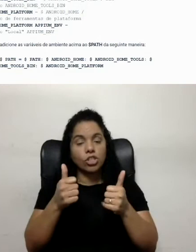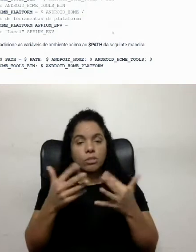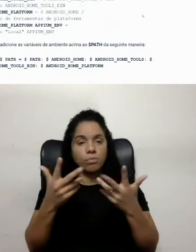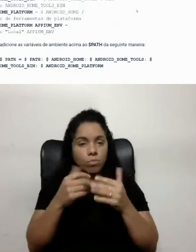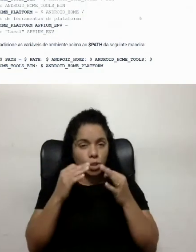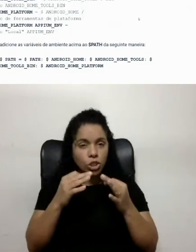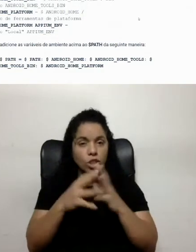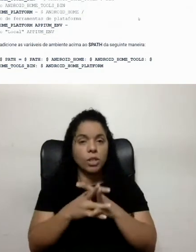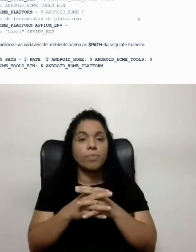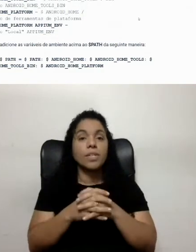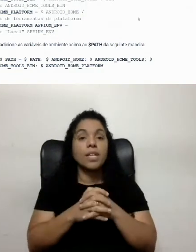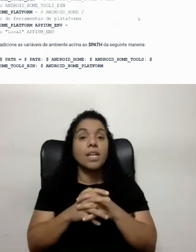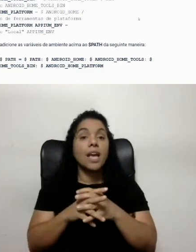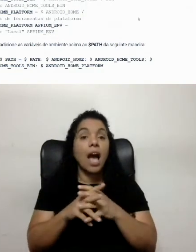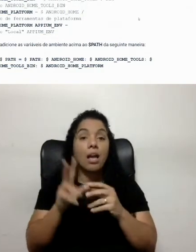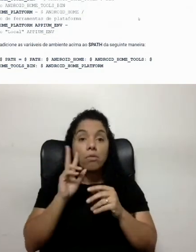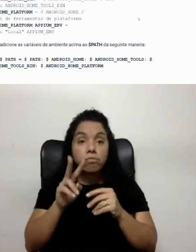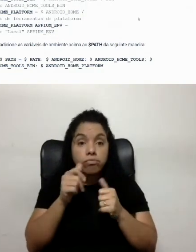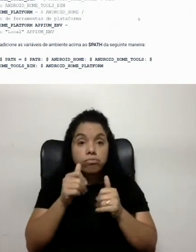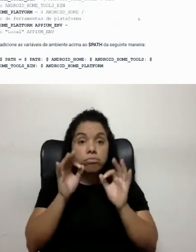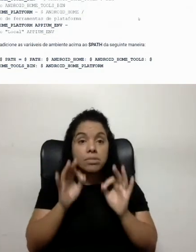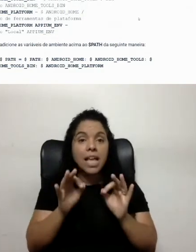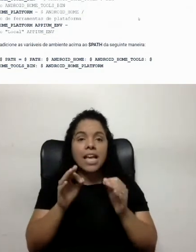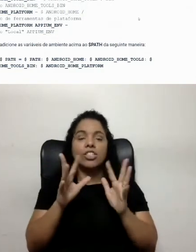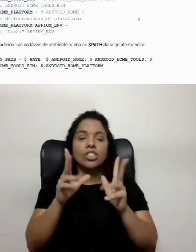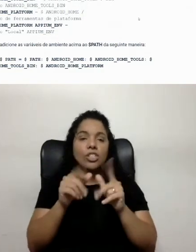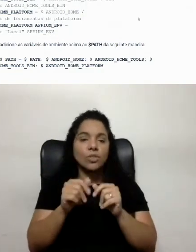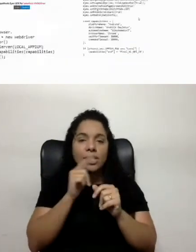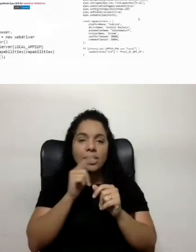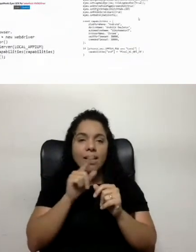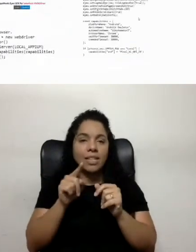tá? Então, eu vou lá e verifico se está tudo certinho, se está trazendo.